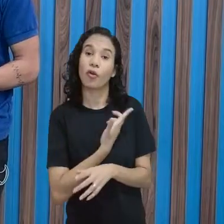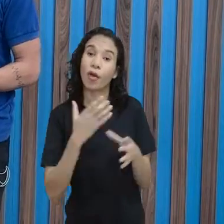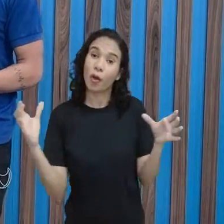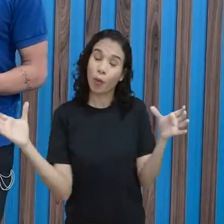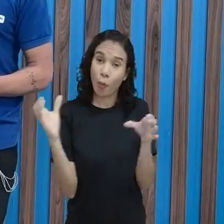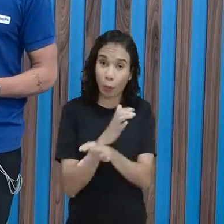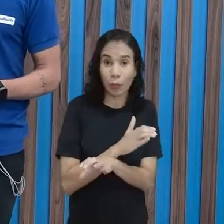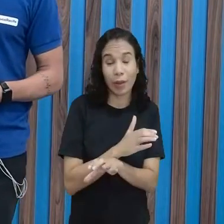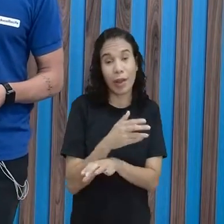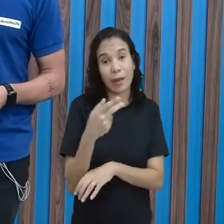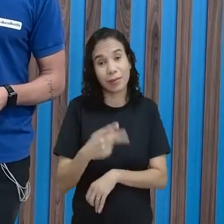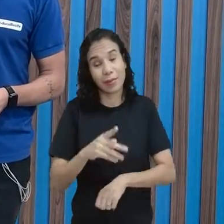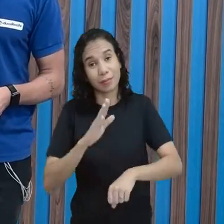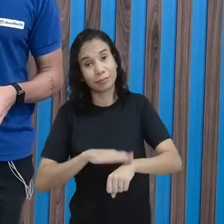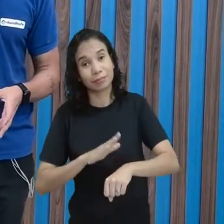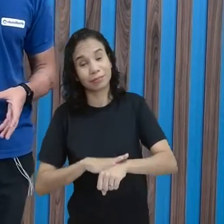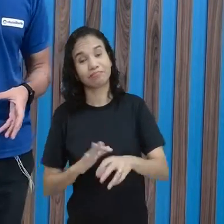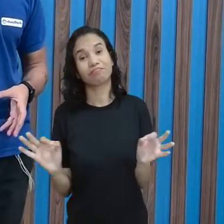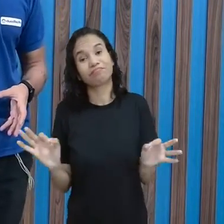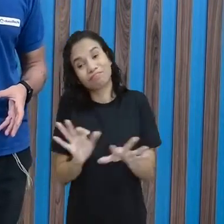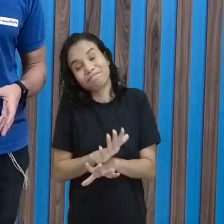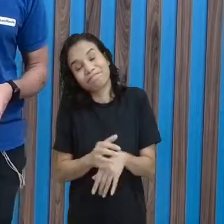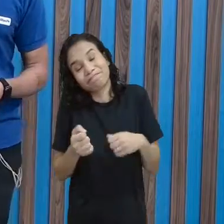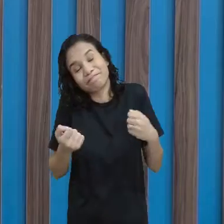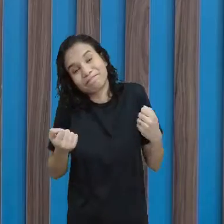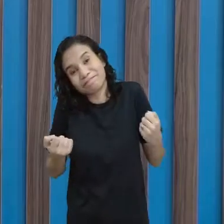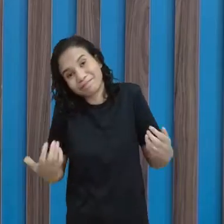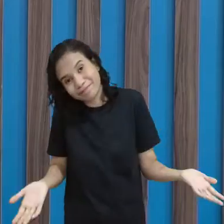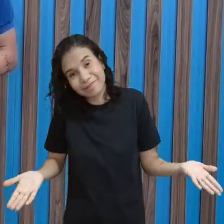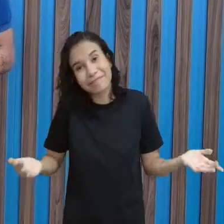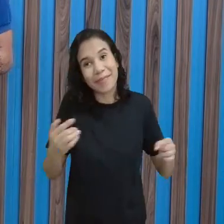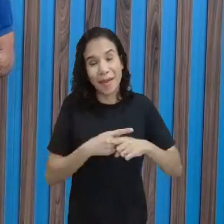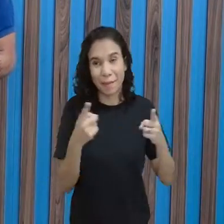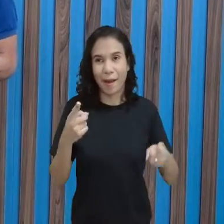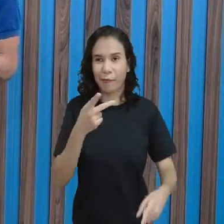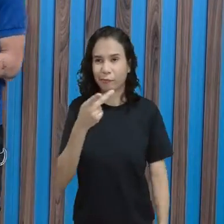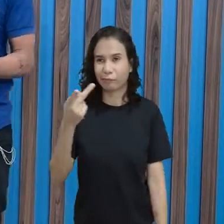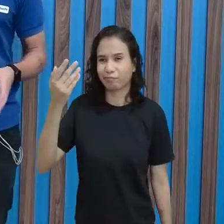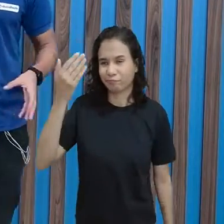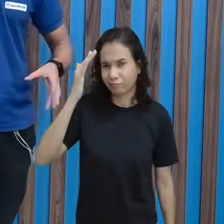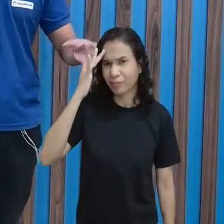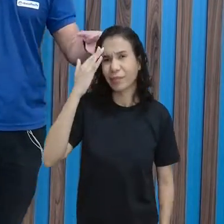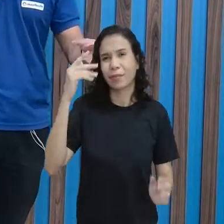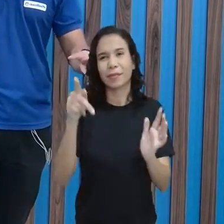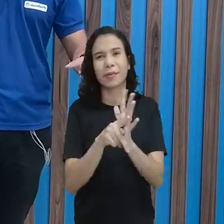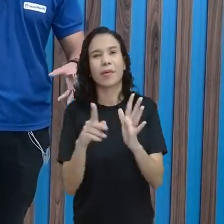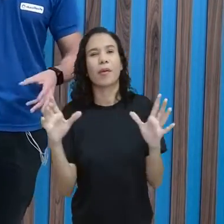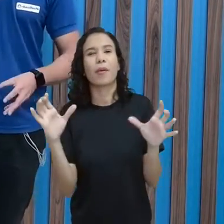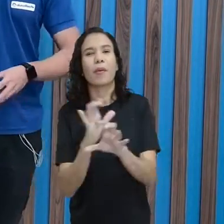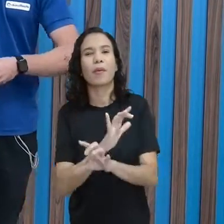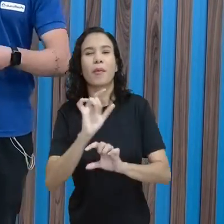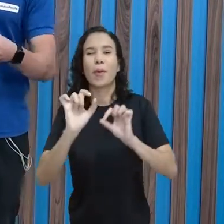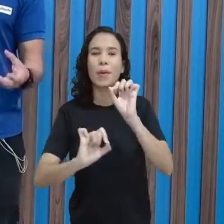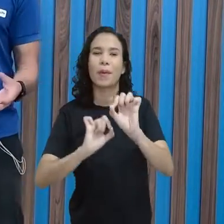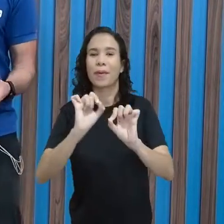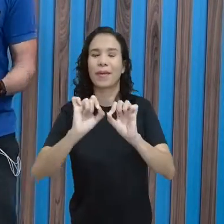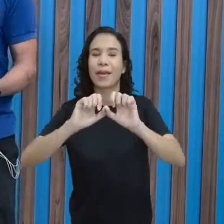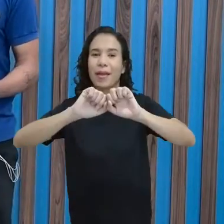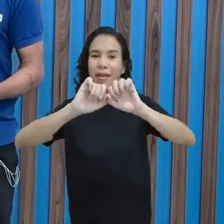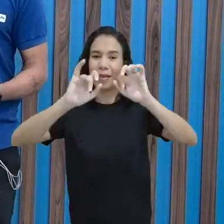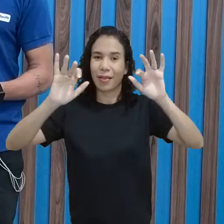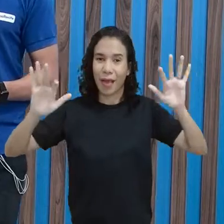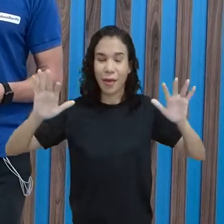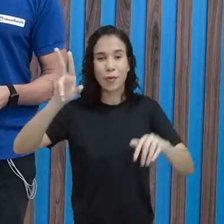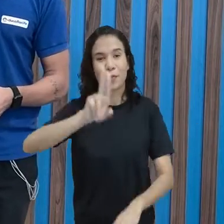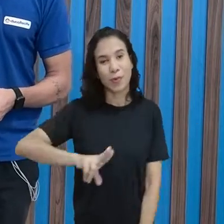já chegamos no nosso tempo. Oh. Mas deu aí pra gente concluir, né? Pra deixar claro